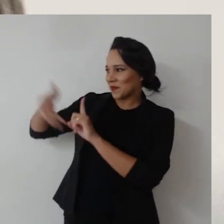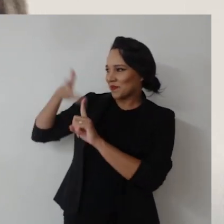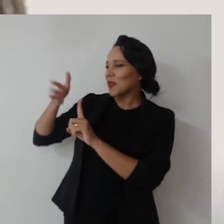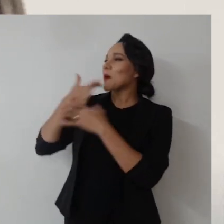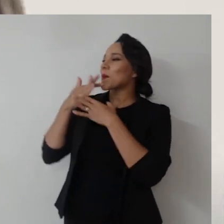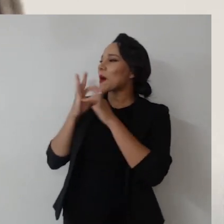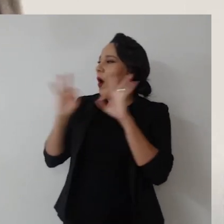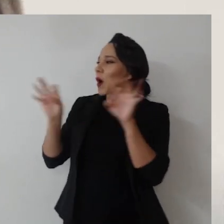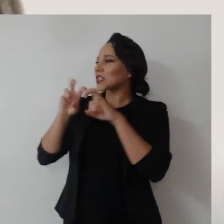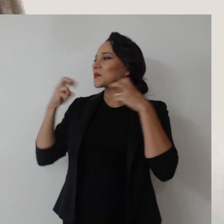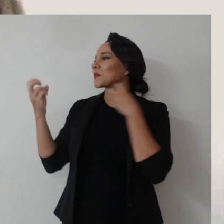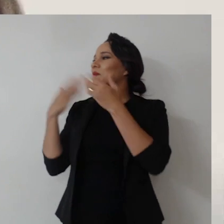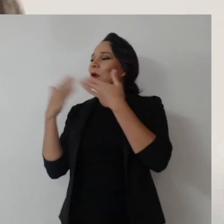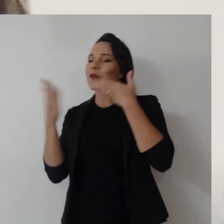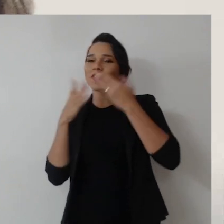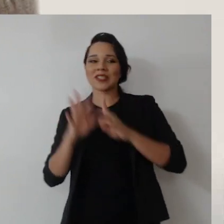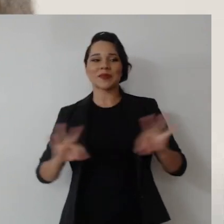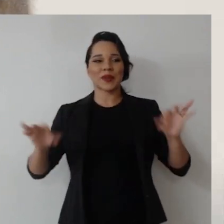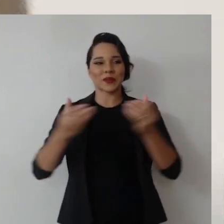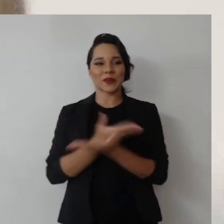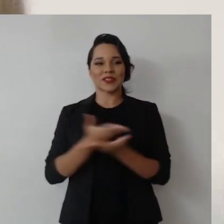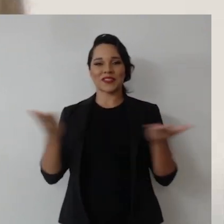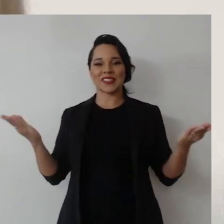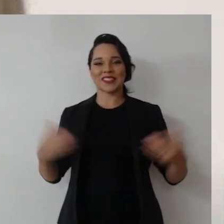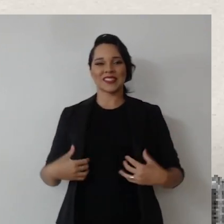uma ótima roda de conversa a todos.